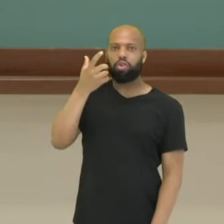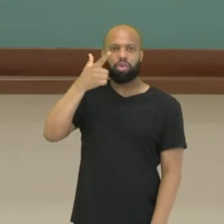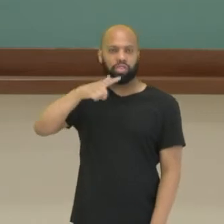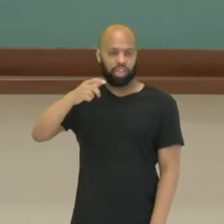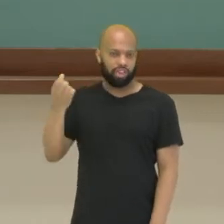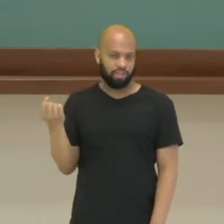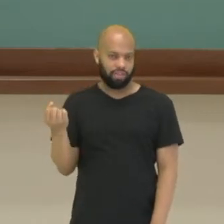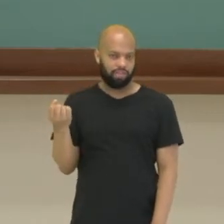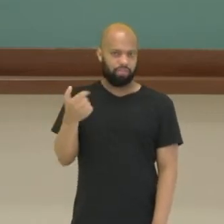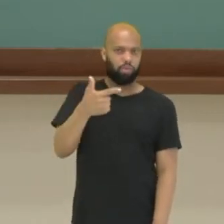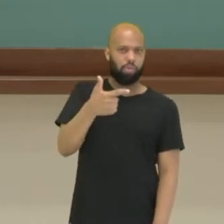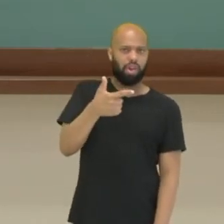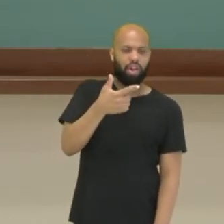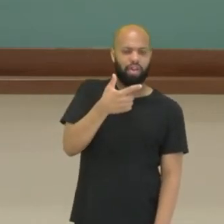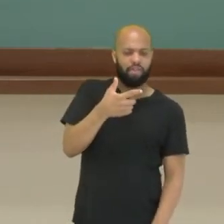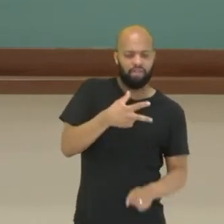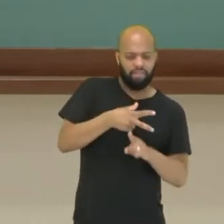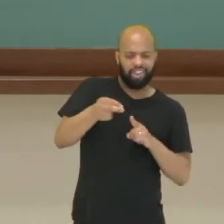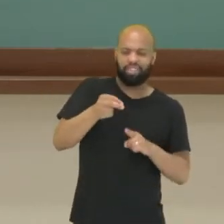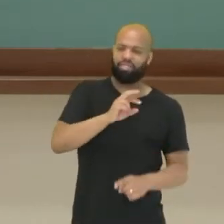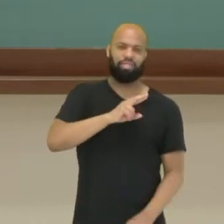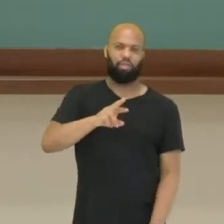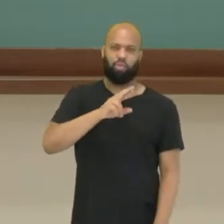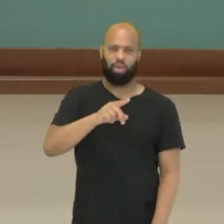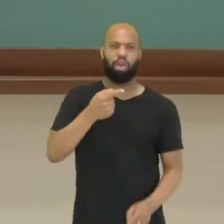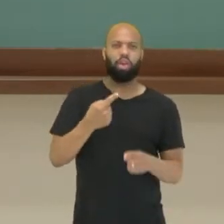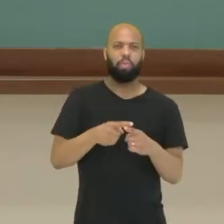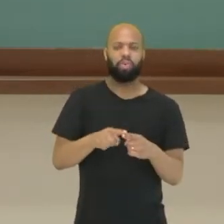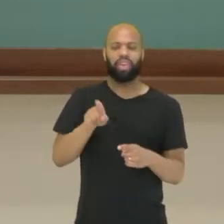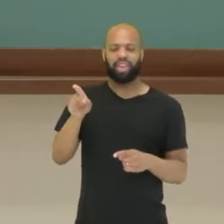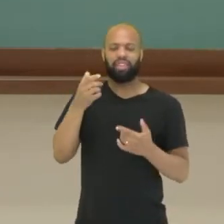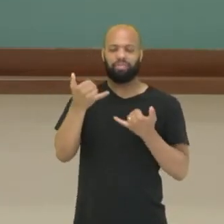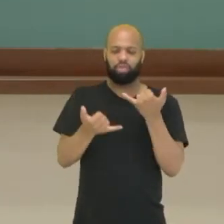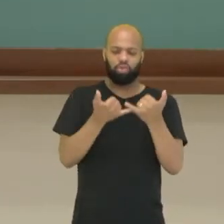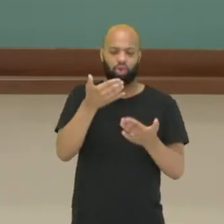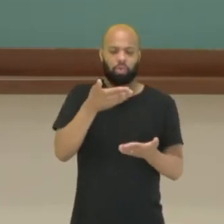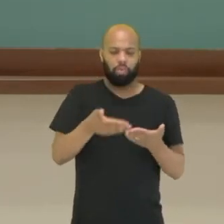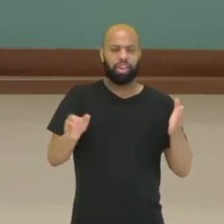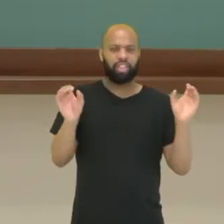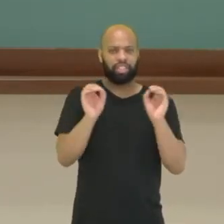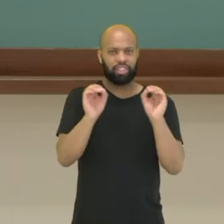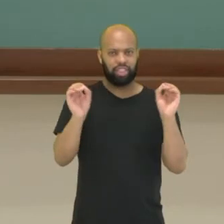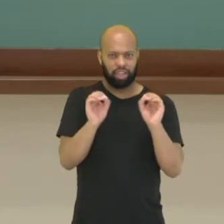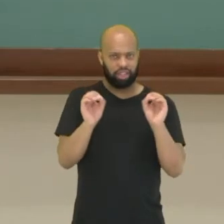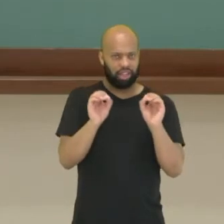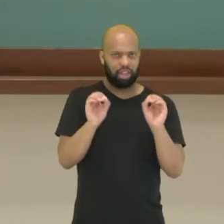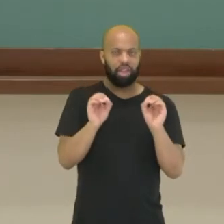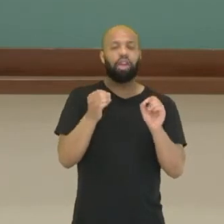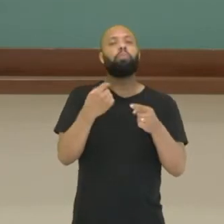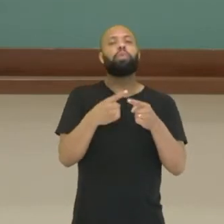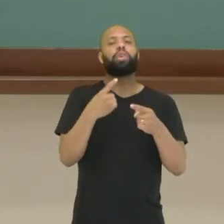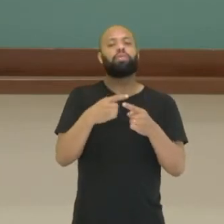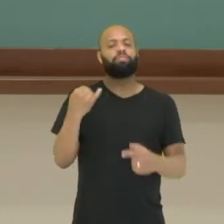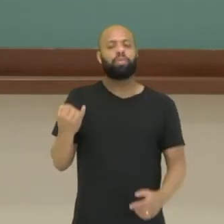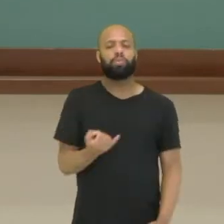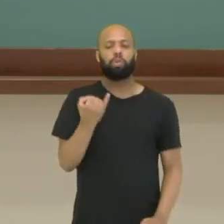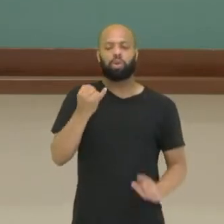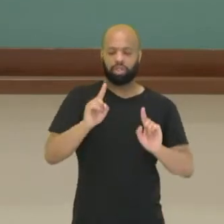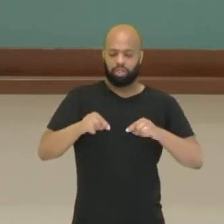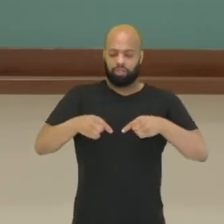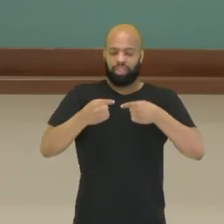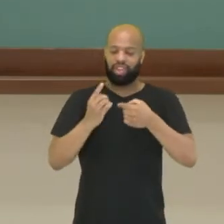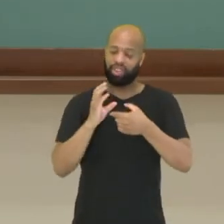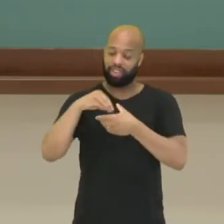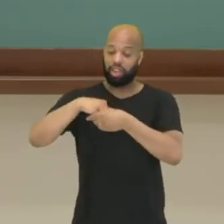cooperativos sem perdedores, eles trazem isso, que o importante é você se desafiar, desafiar dentro da